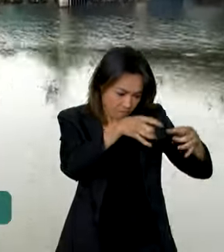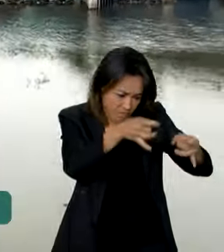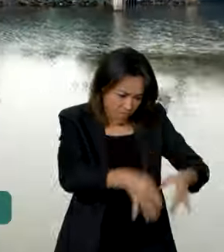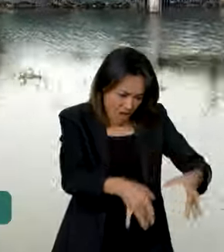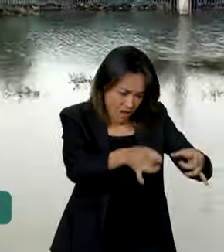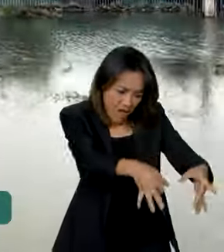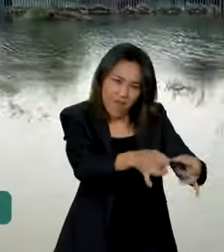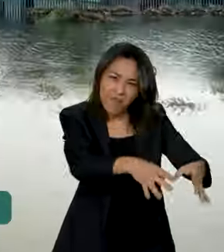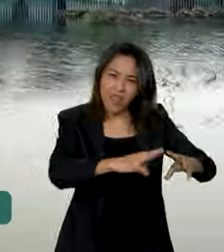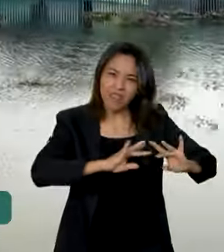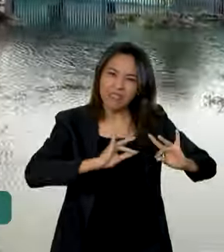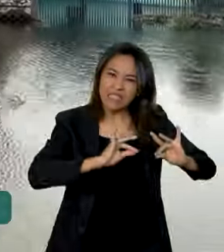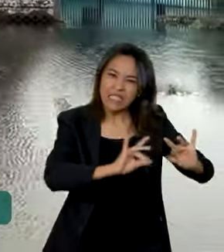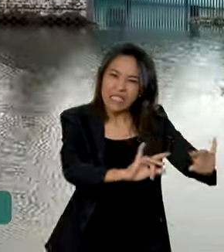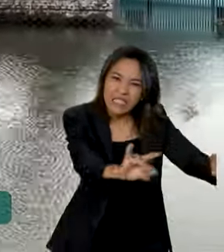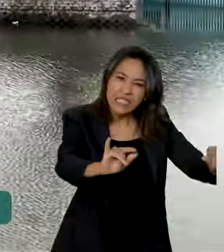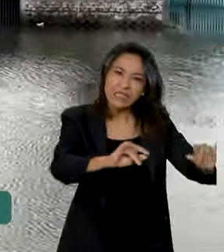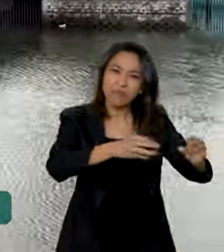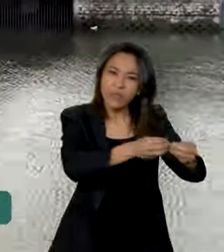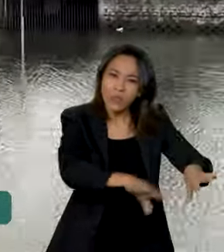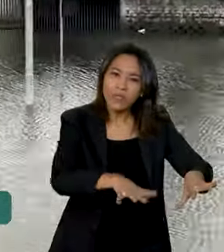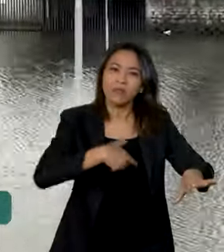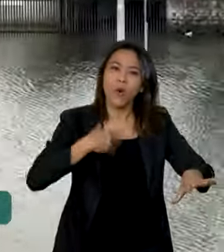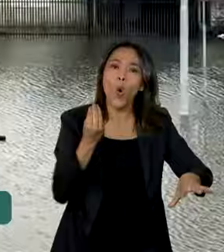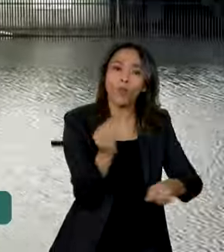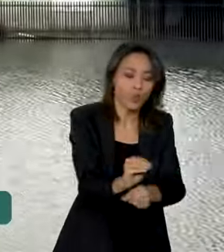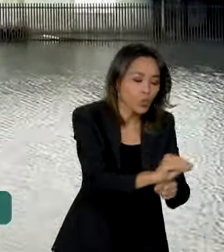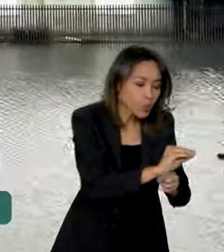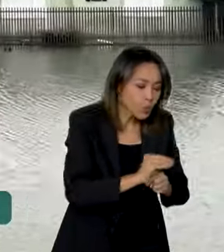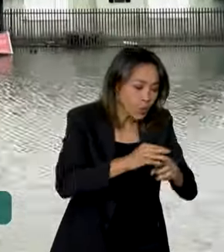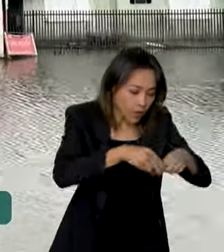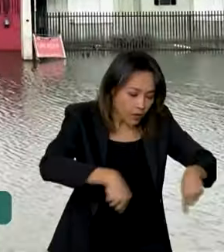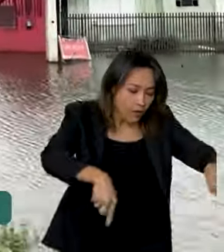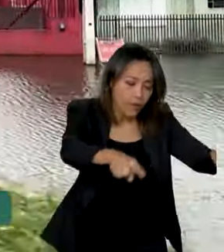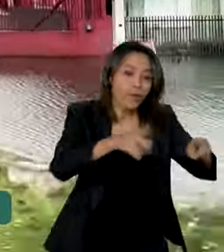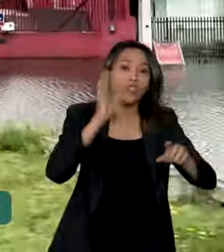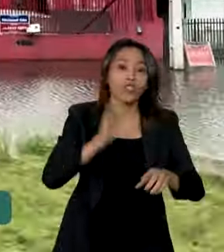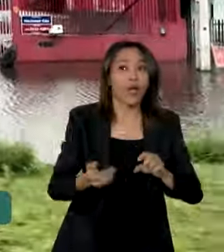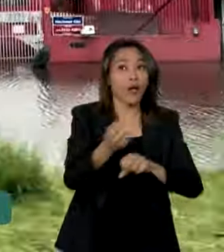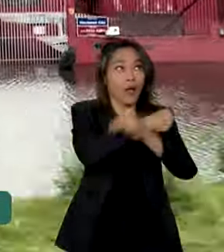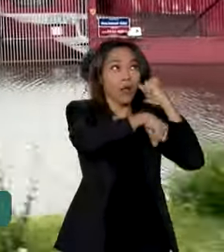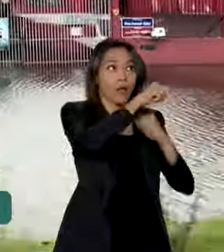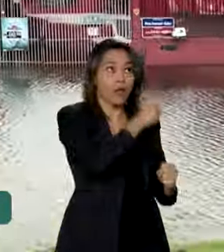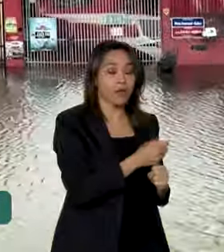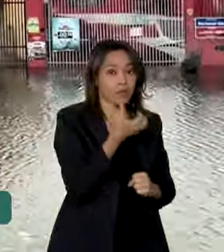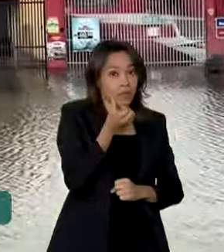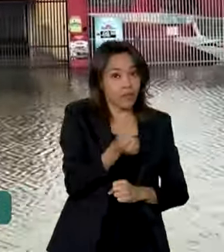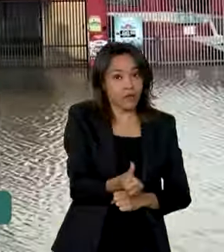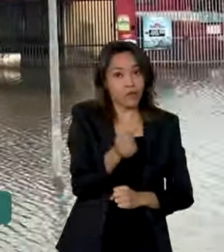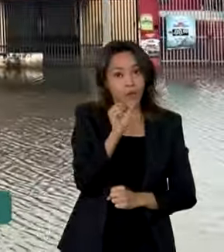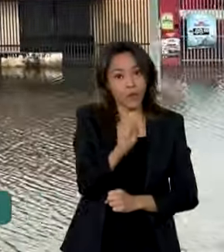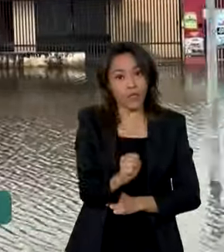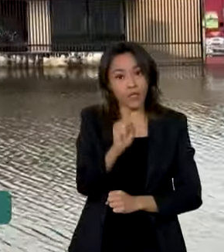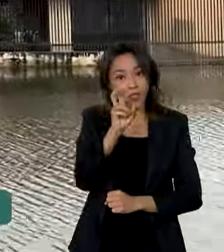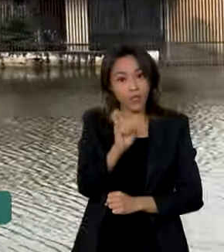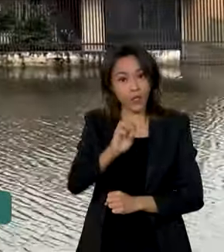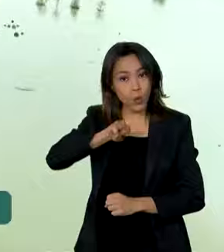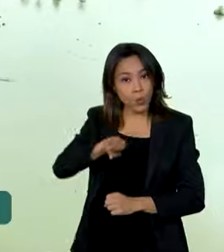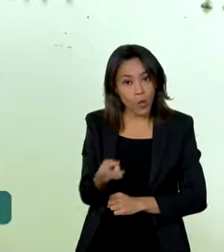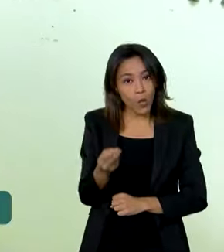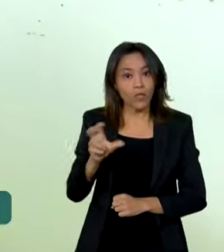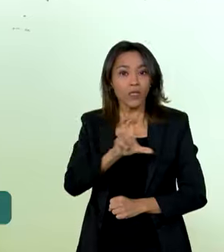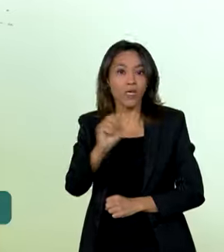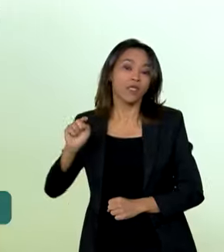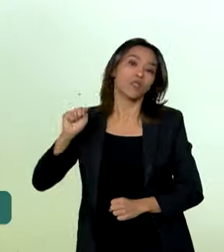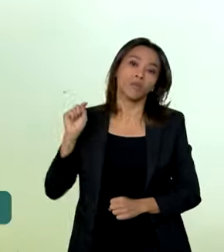Desde o início deste ano, já foram repassados mais de 685 milhões e meio de reais